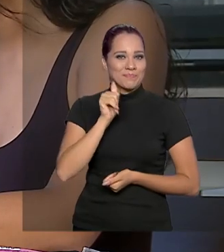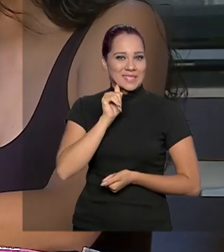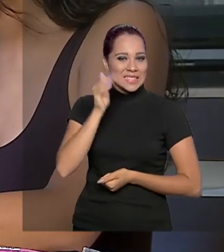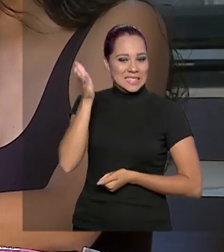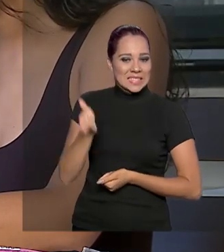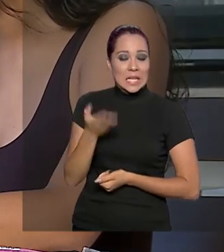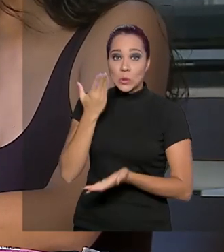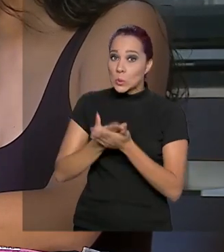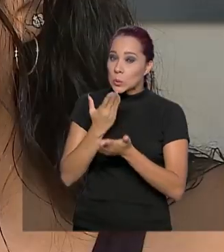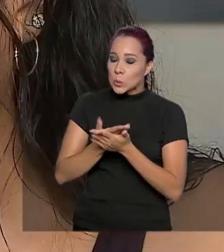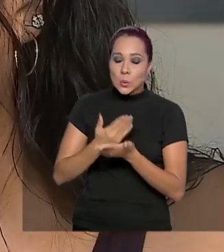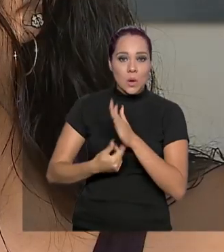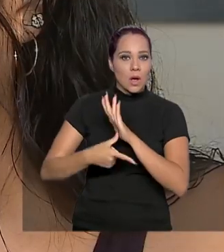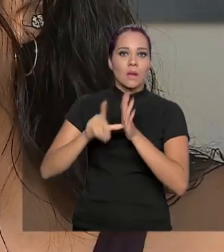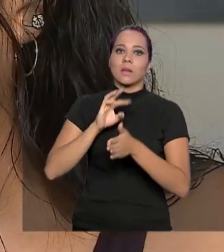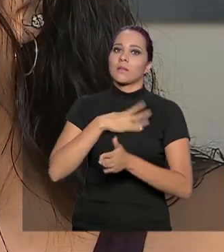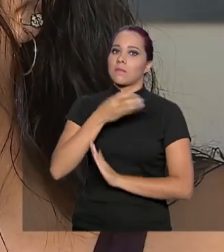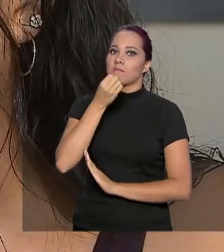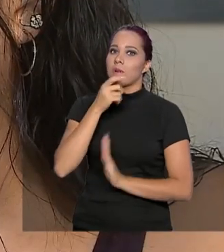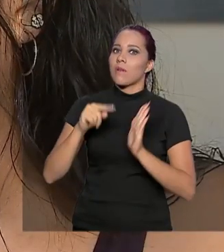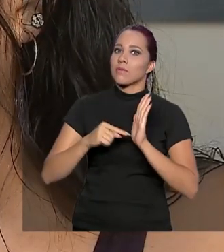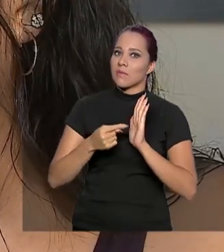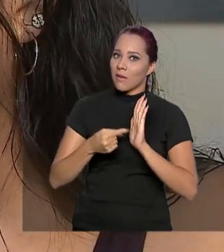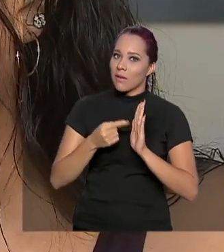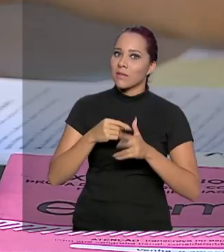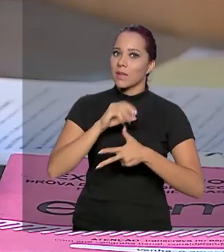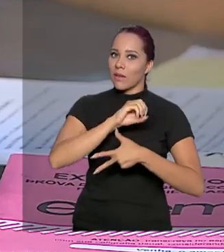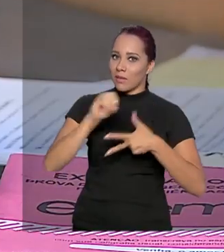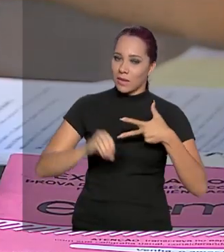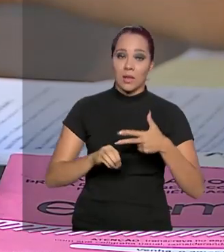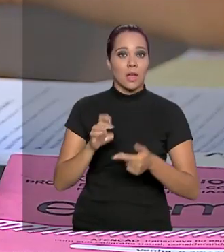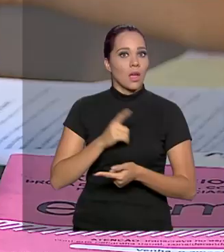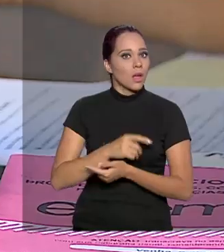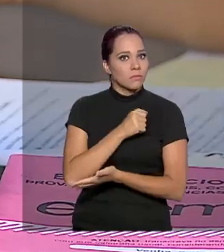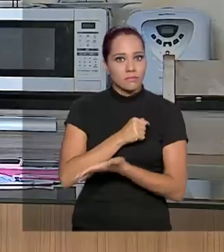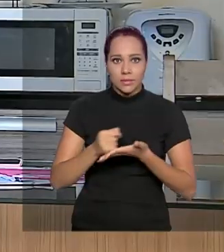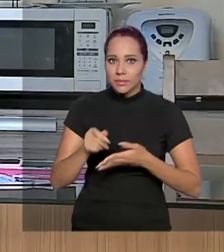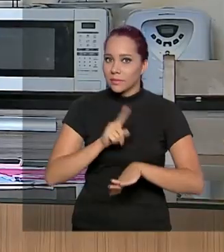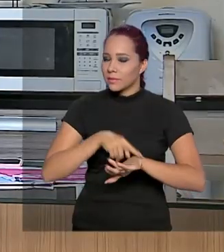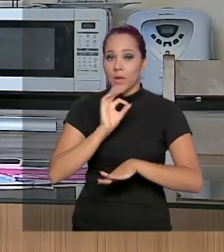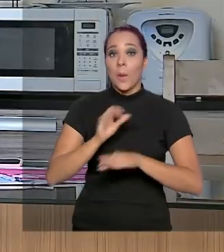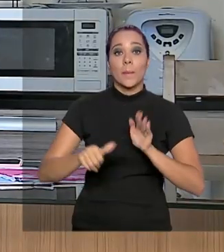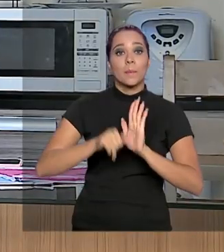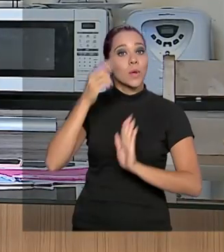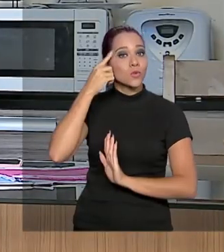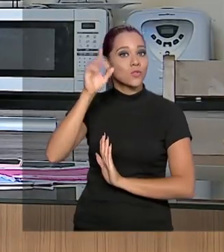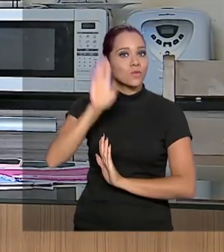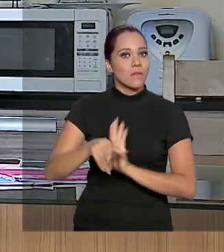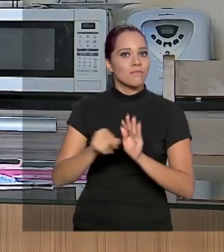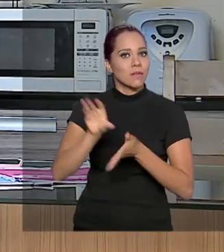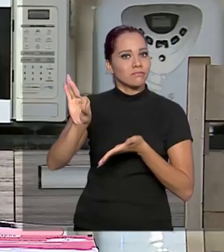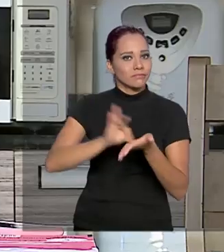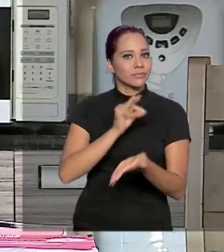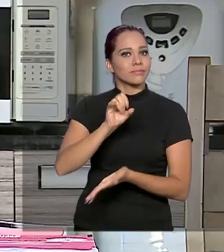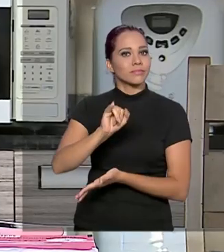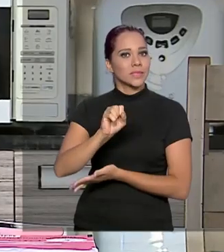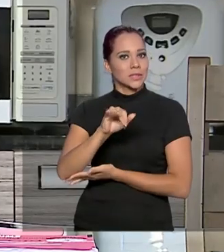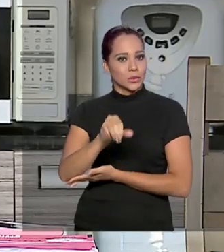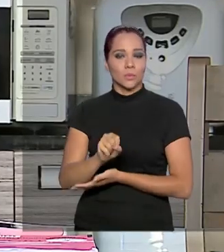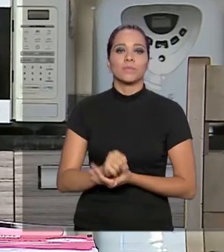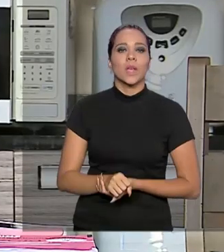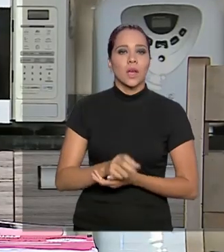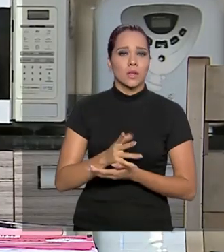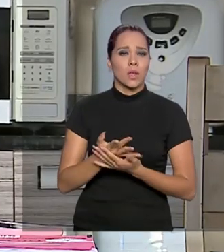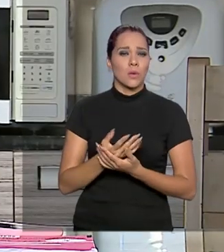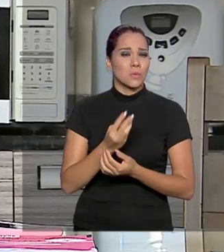bastante e teve uma boa nota no Enem. Ela não perdeu tempo e logo no primeiro dia fez a inscrição no SISU. O site, como